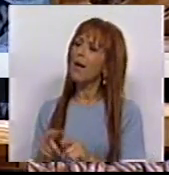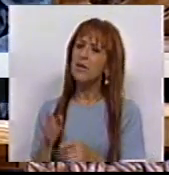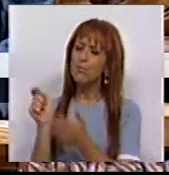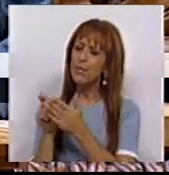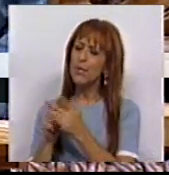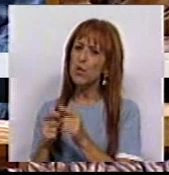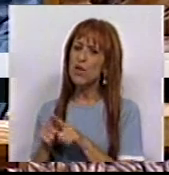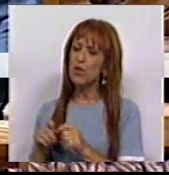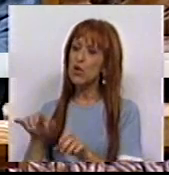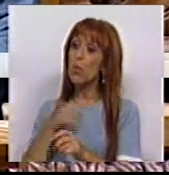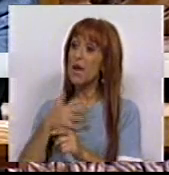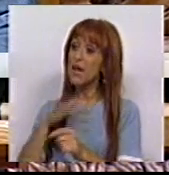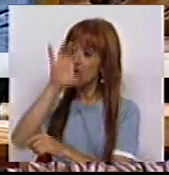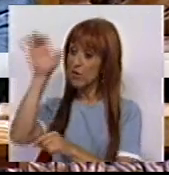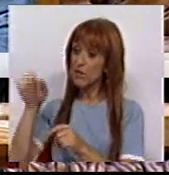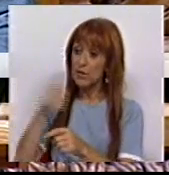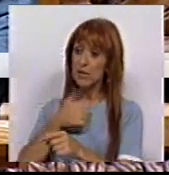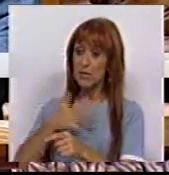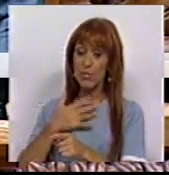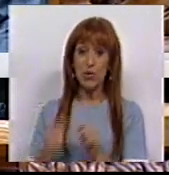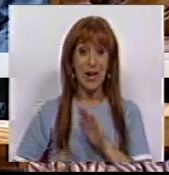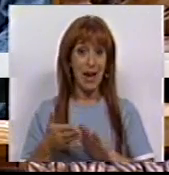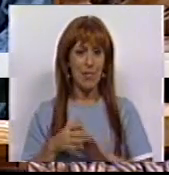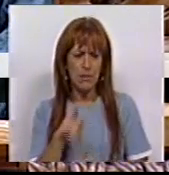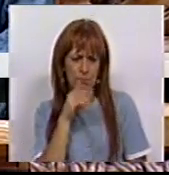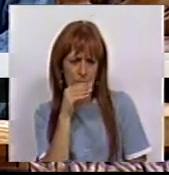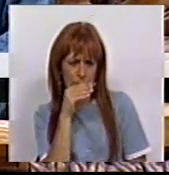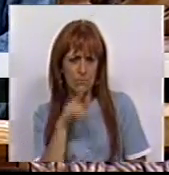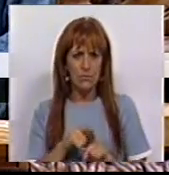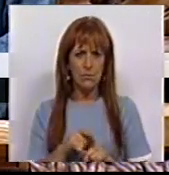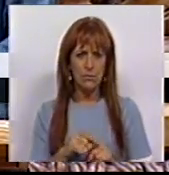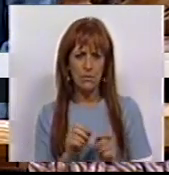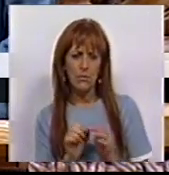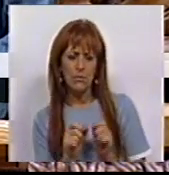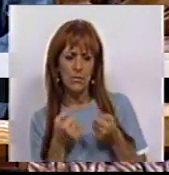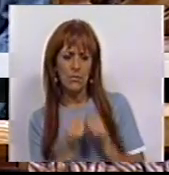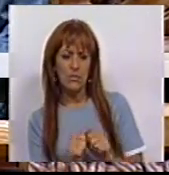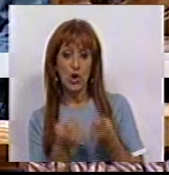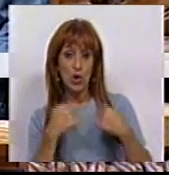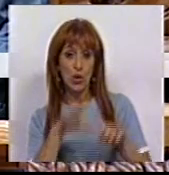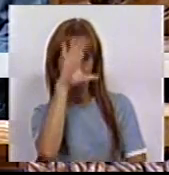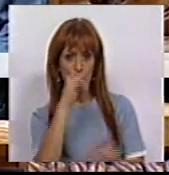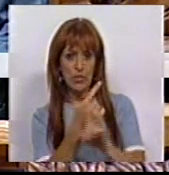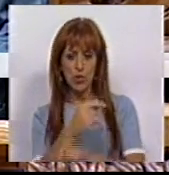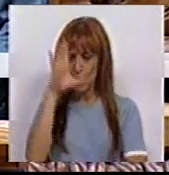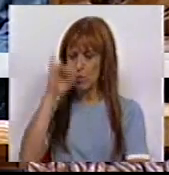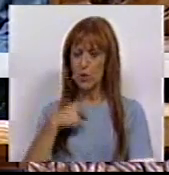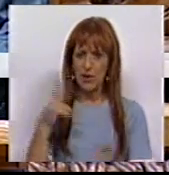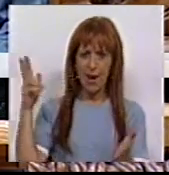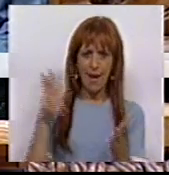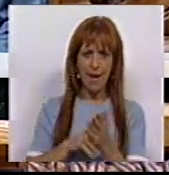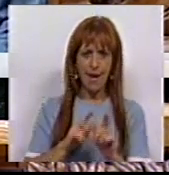agendas das multinacionais. À pressa e pela calada, no recato do Conselho de Ministros, o Governo